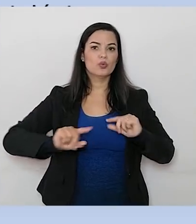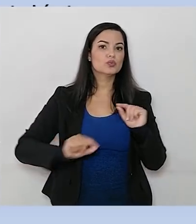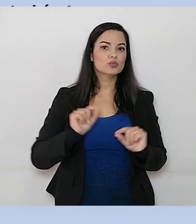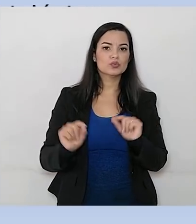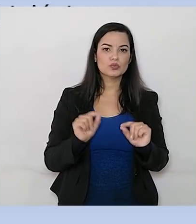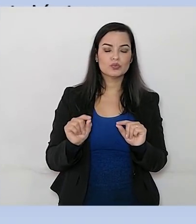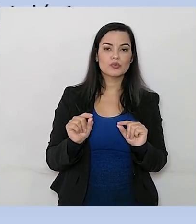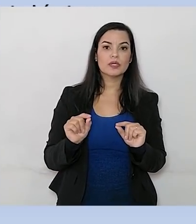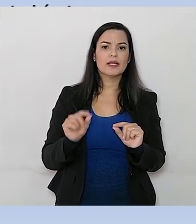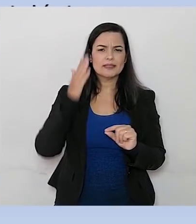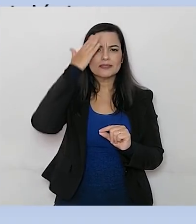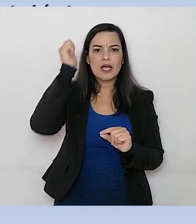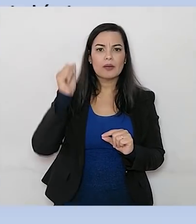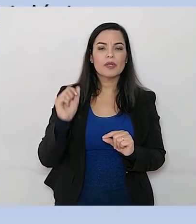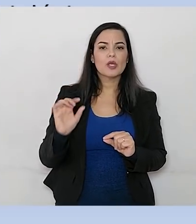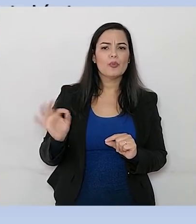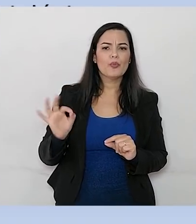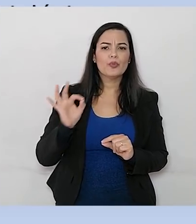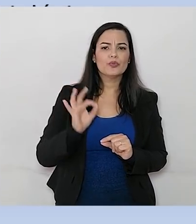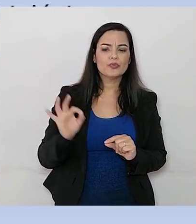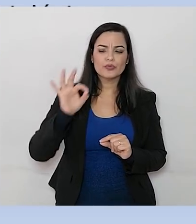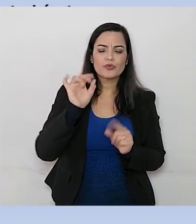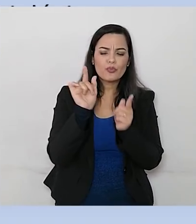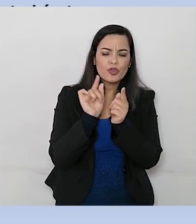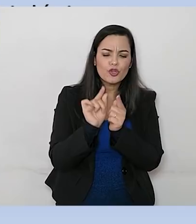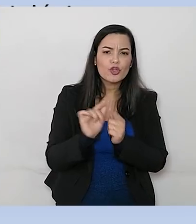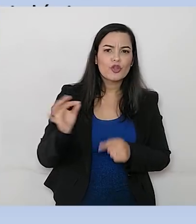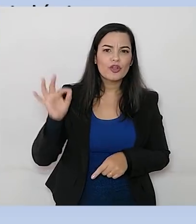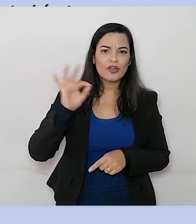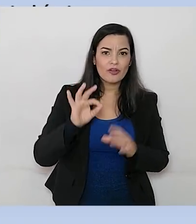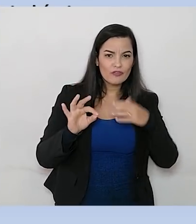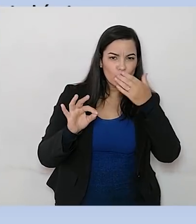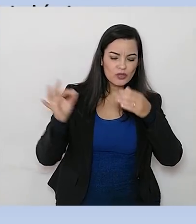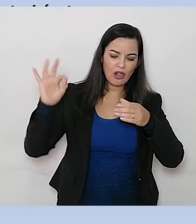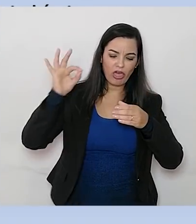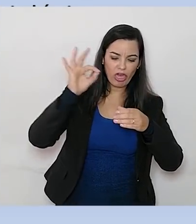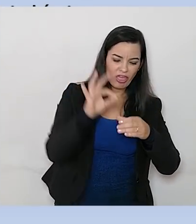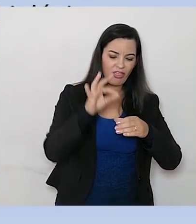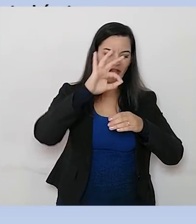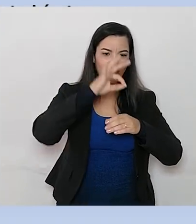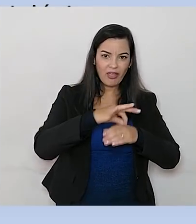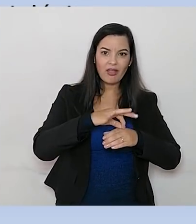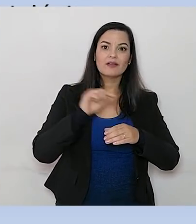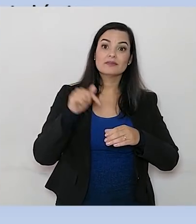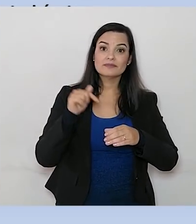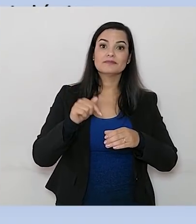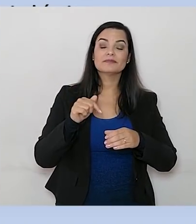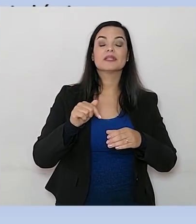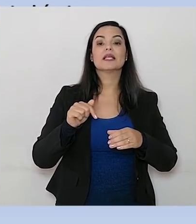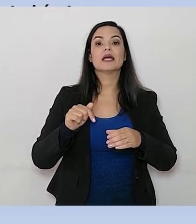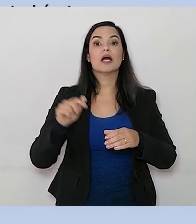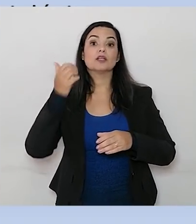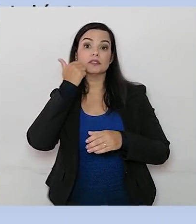aquela mosquinha da fruta, a drosófila. Então, eles têm a sua importância, eles têm o seu valor econômico para toda